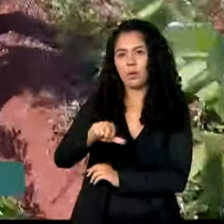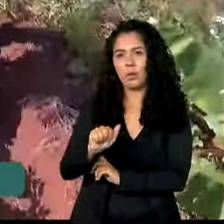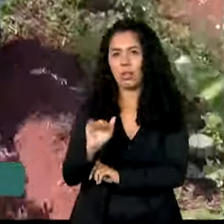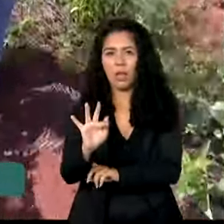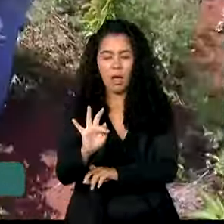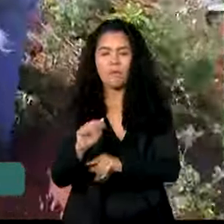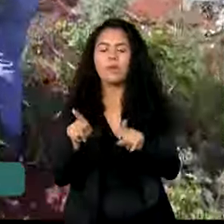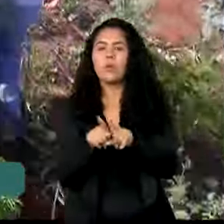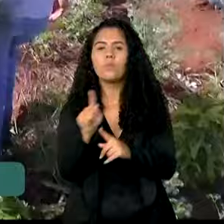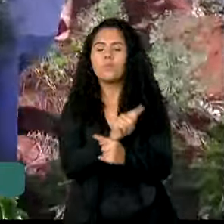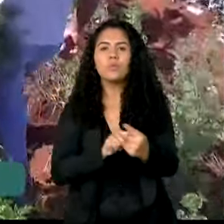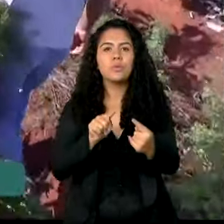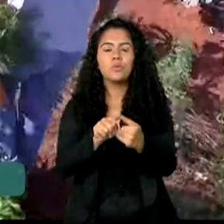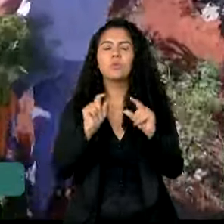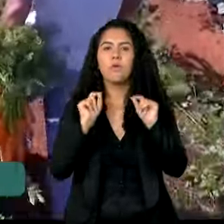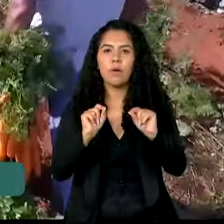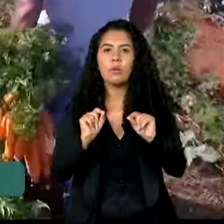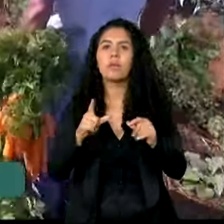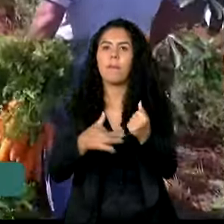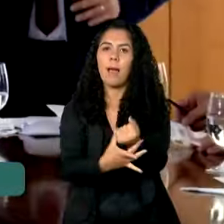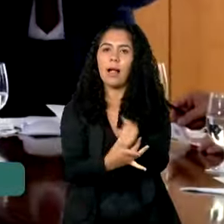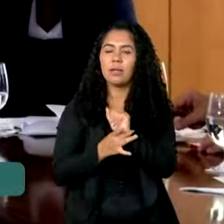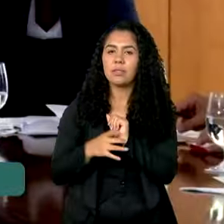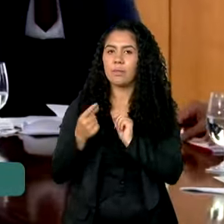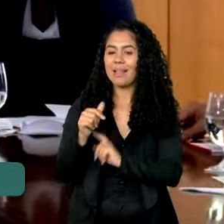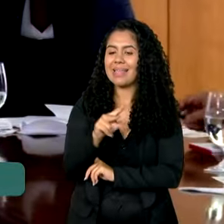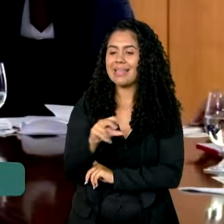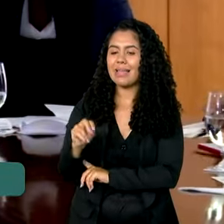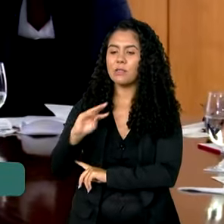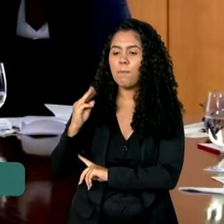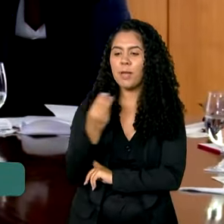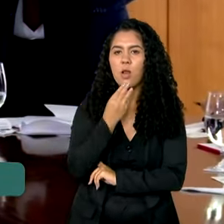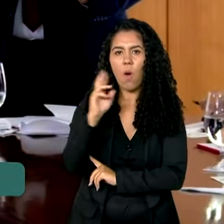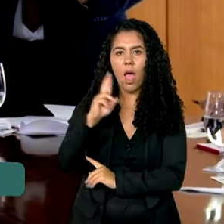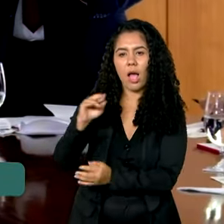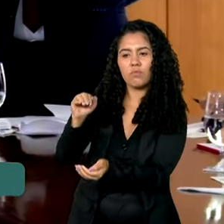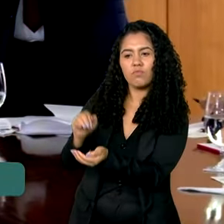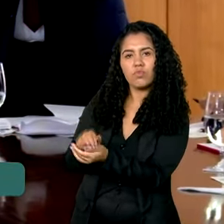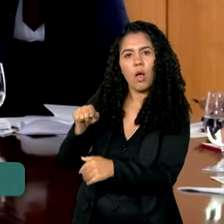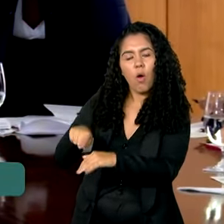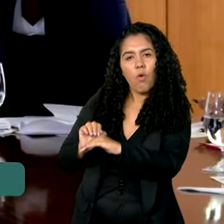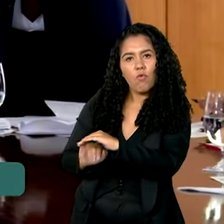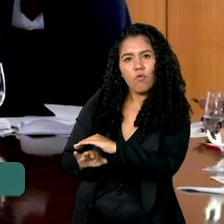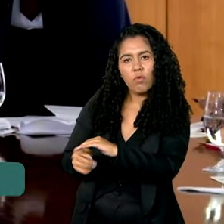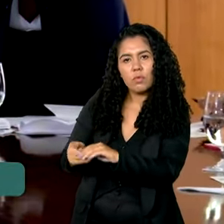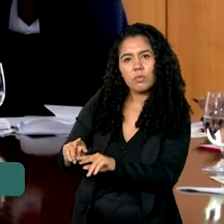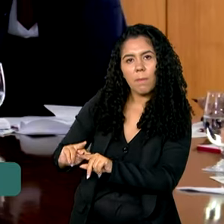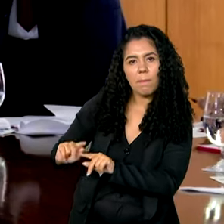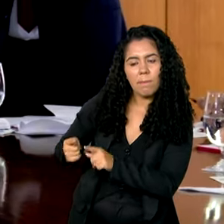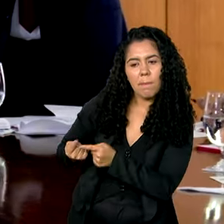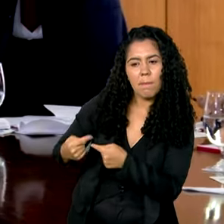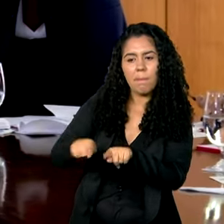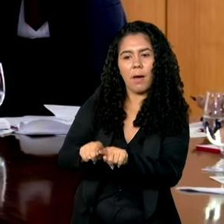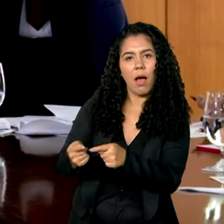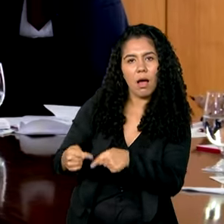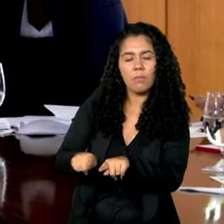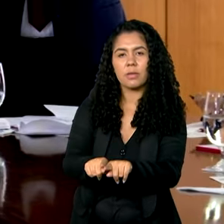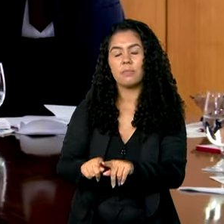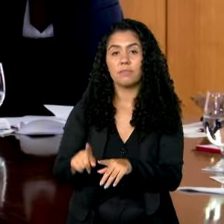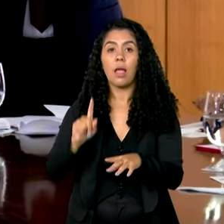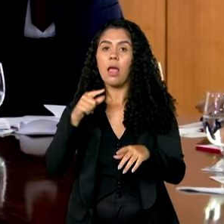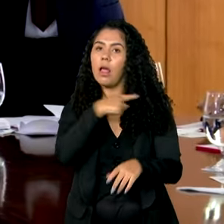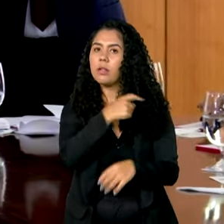investimentos de 500 milhões de reais no fundo. O objetivo desta medida é dar garantias para os